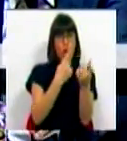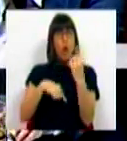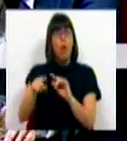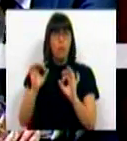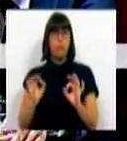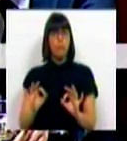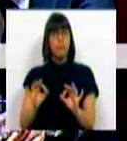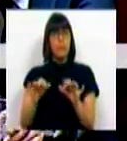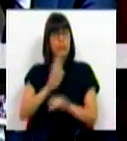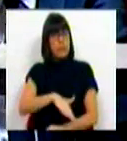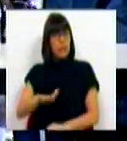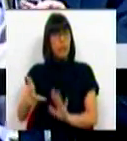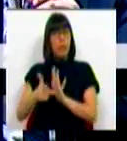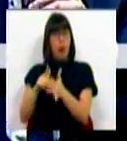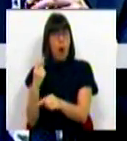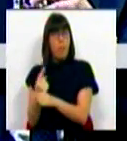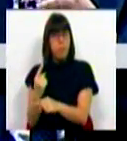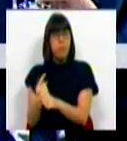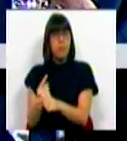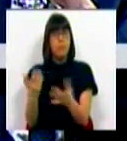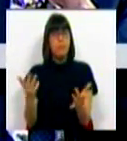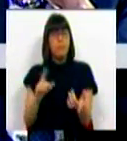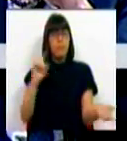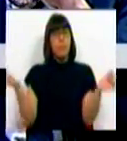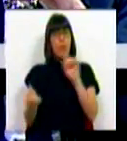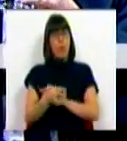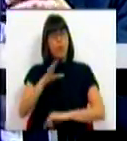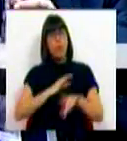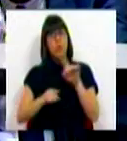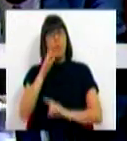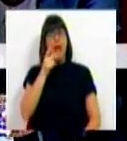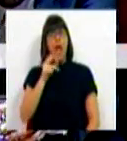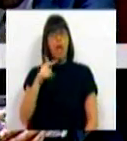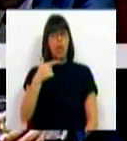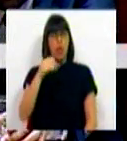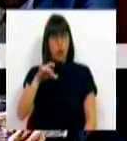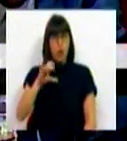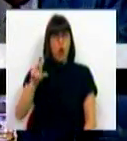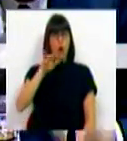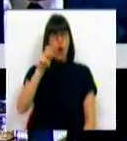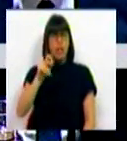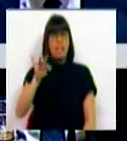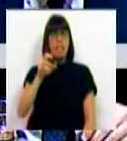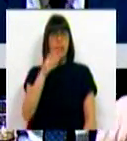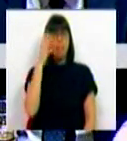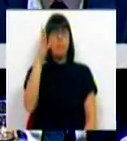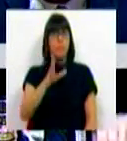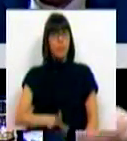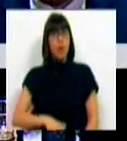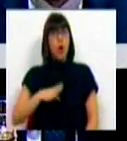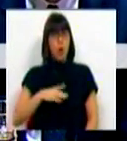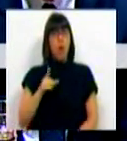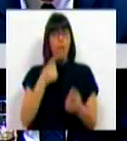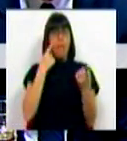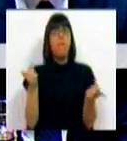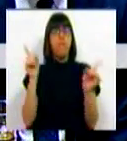decisivamente no sistema científico e tecnológico. E ao contrário do que o Sr. Deputado António Costa Silva disse, de facto a confiança